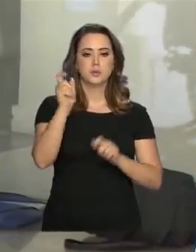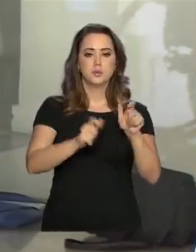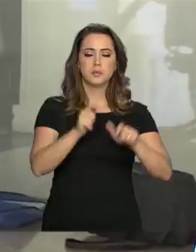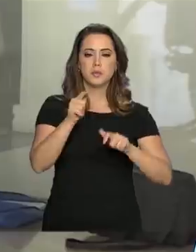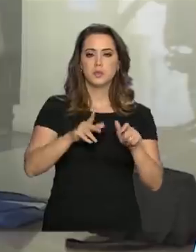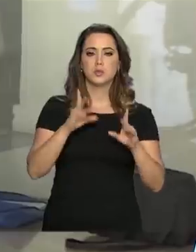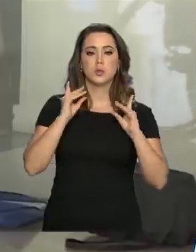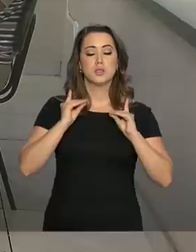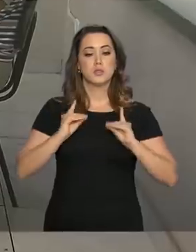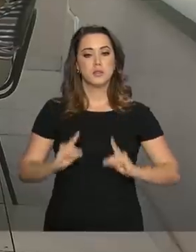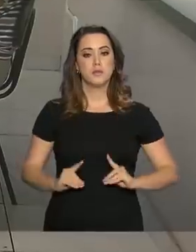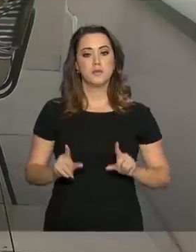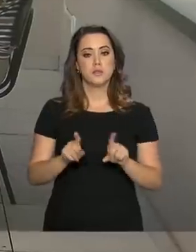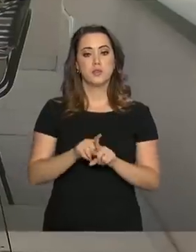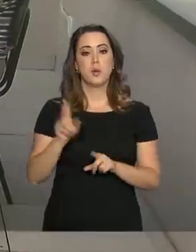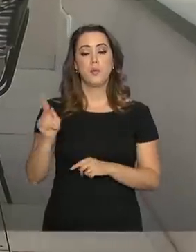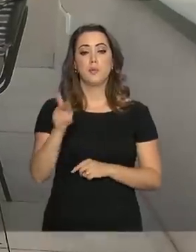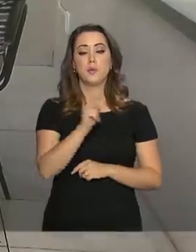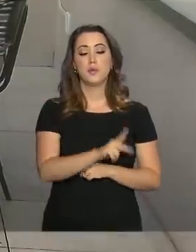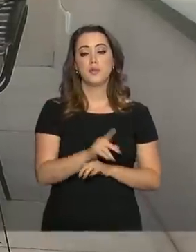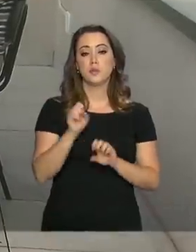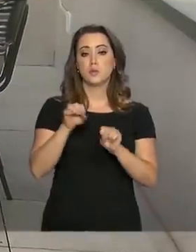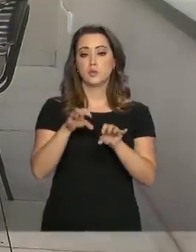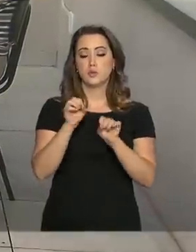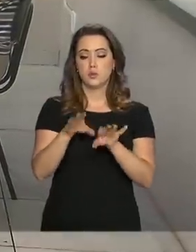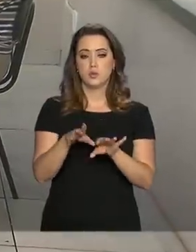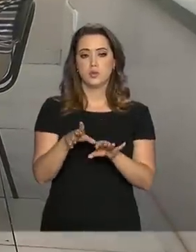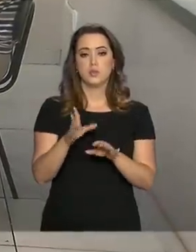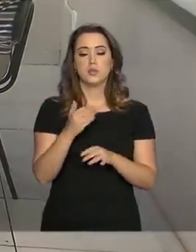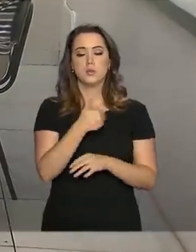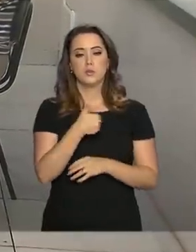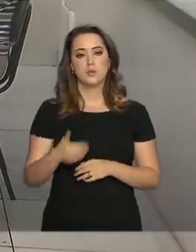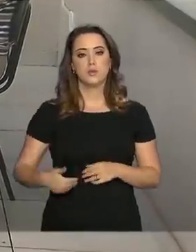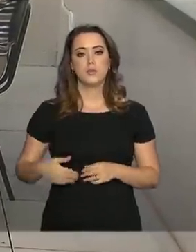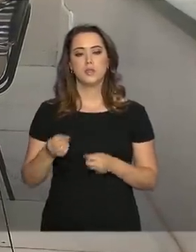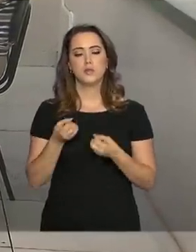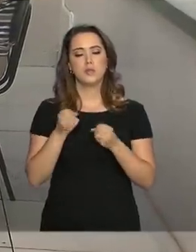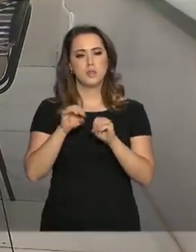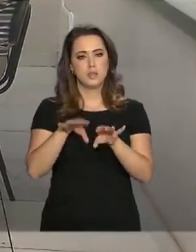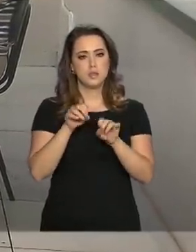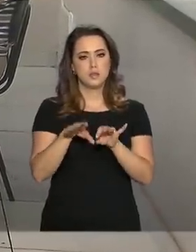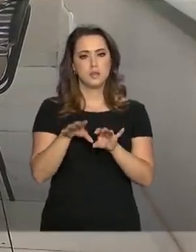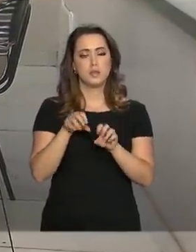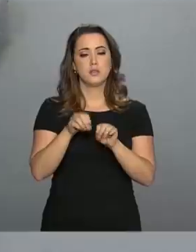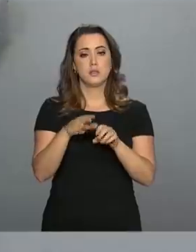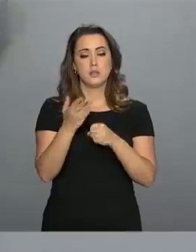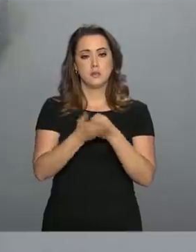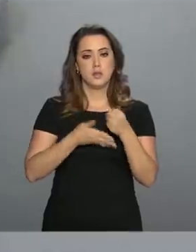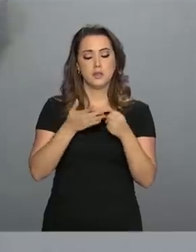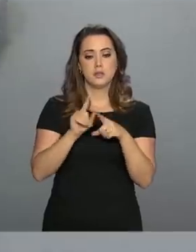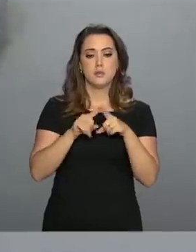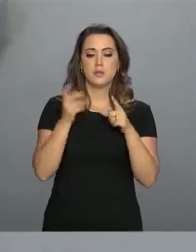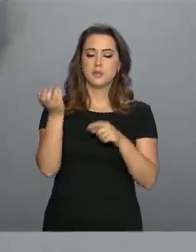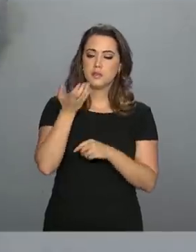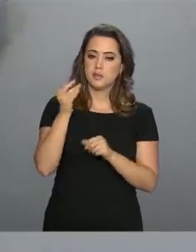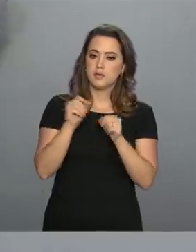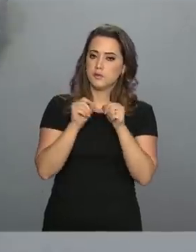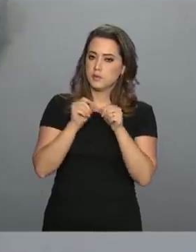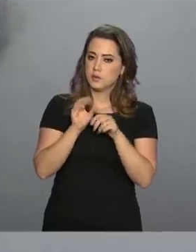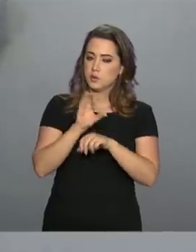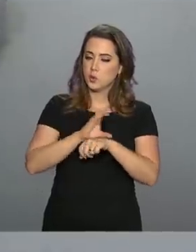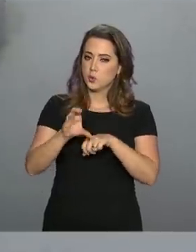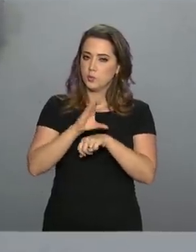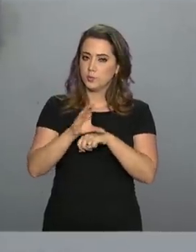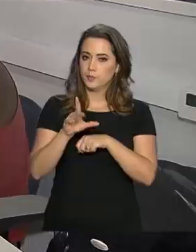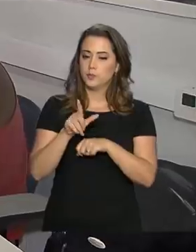pessoas com deficiência e professores da rede pública de ensino que dêem aulas para educação básica, mas querem fazer o curso